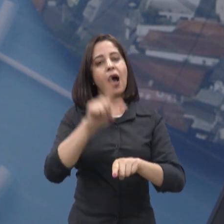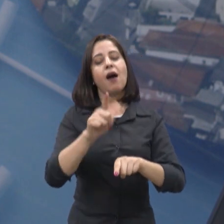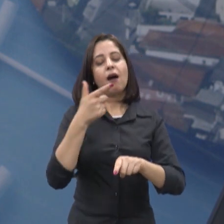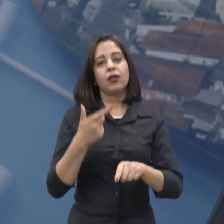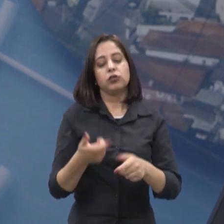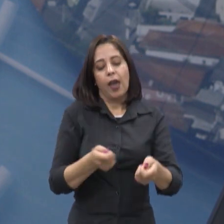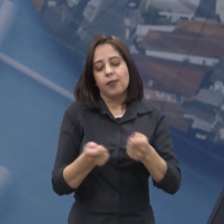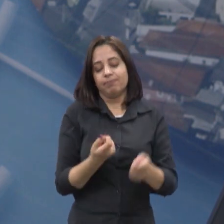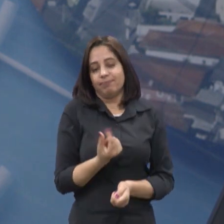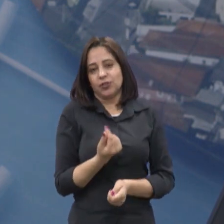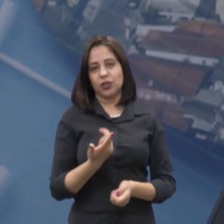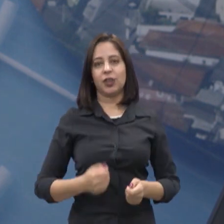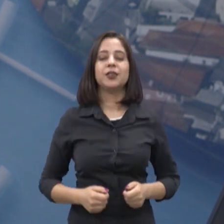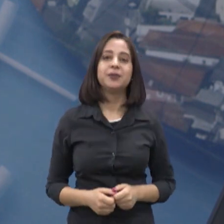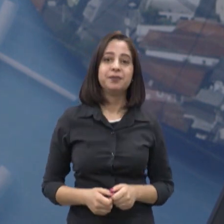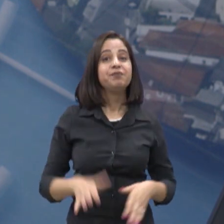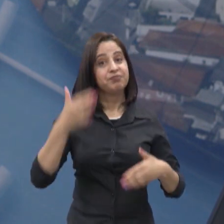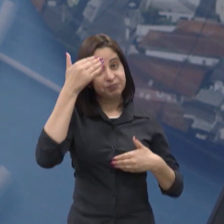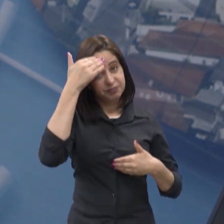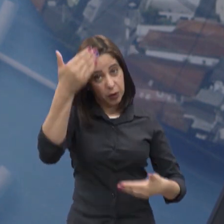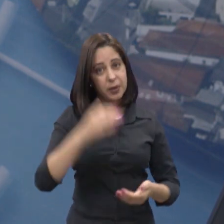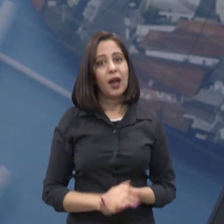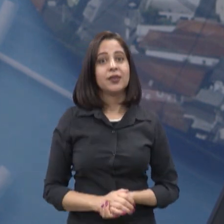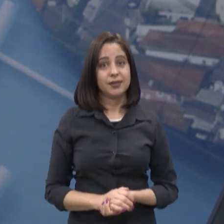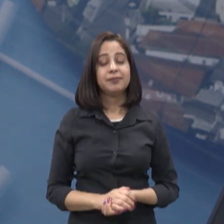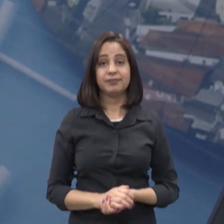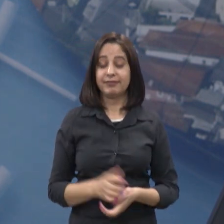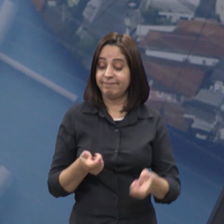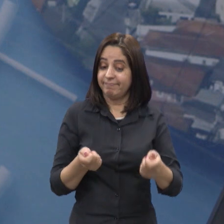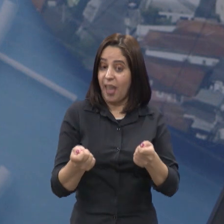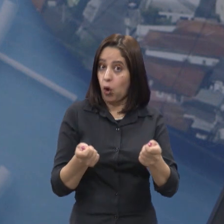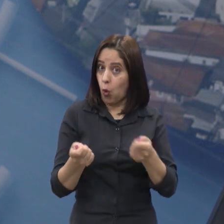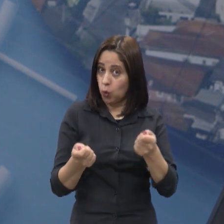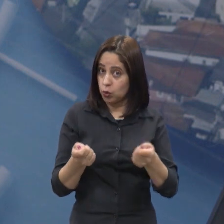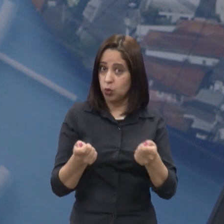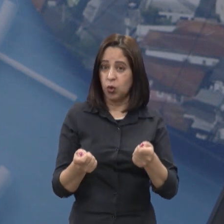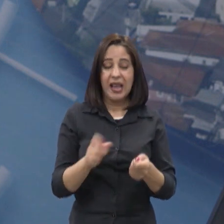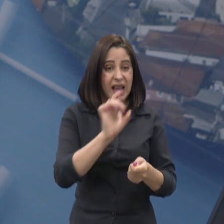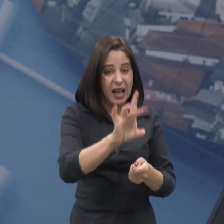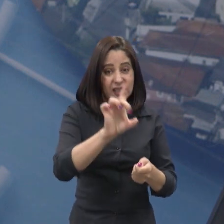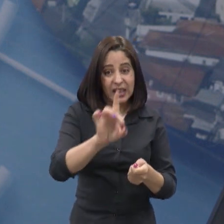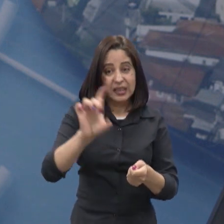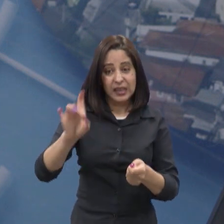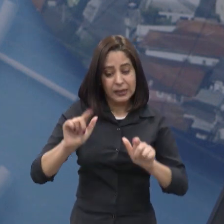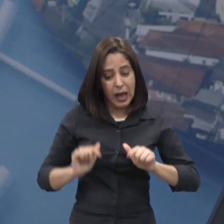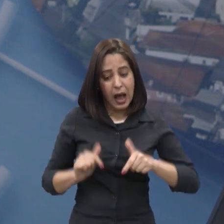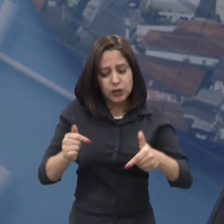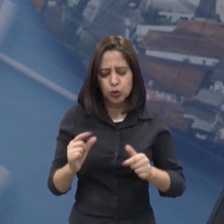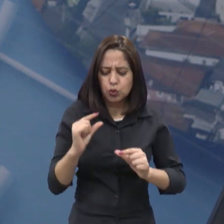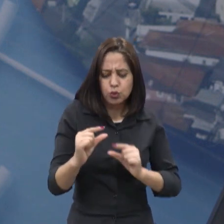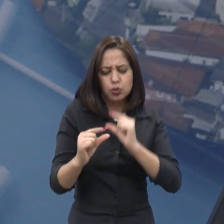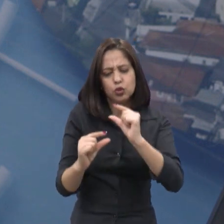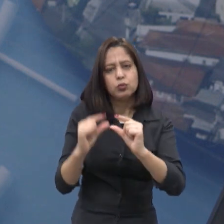Tá aí, então. Obrigada, Laureano. É economia, gente. Cada um de nós, com pequenos gestos, a gente pode, sim, fazer a